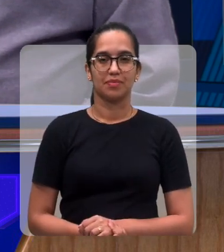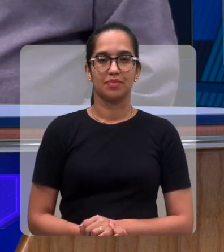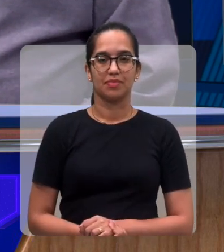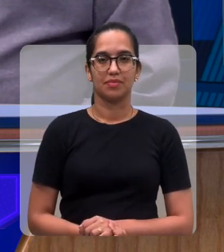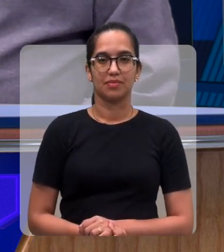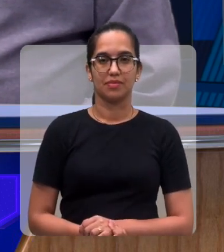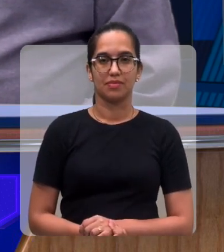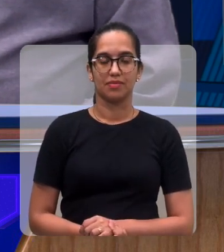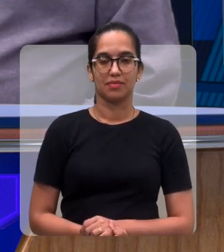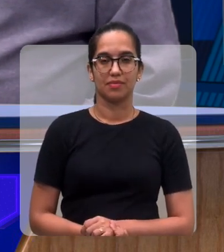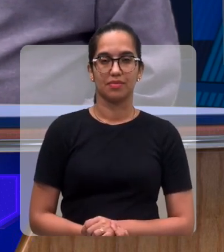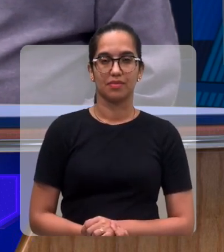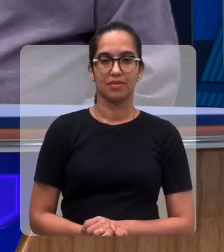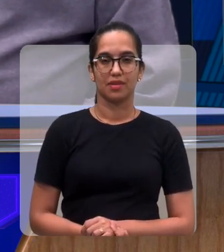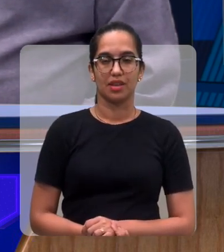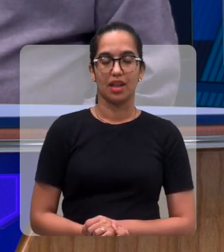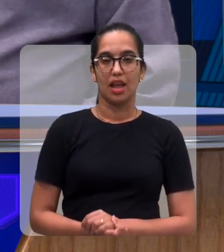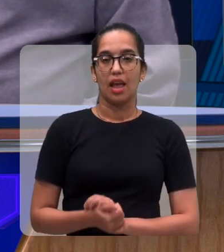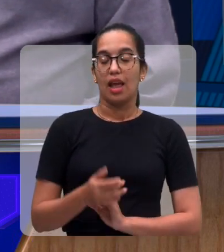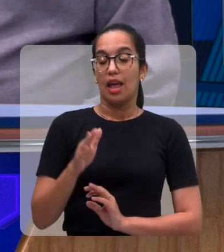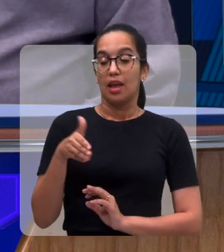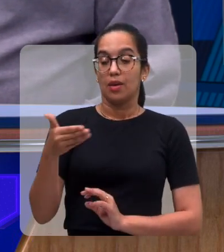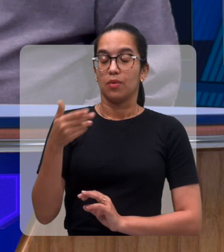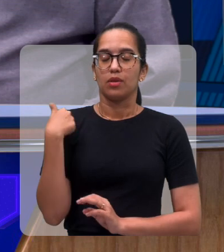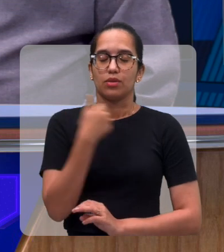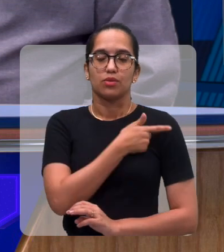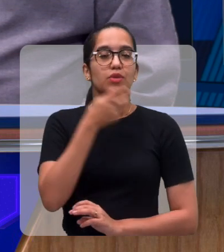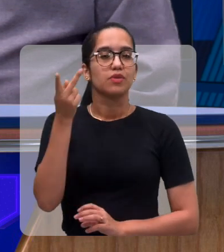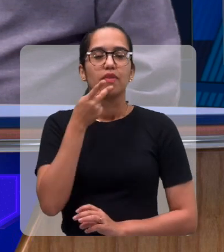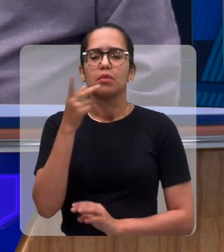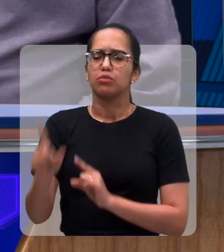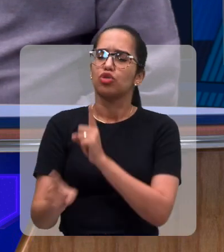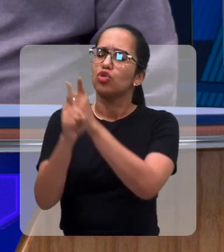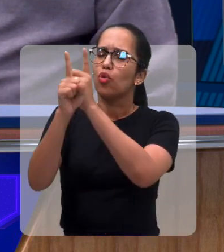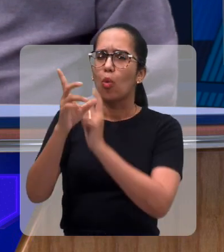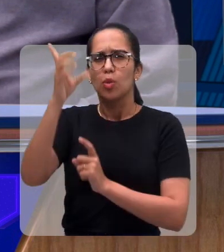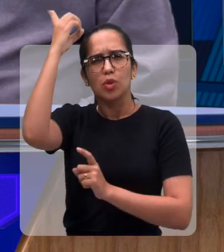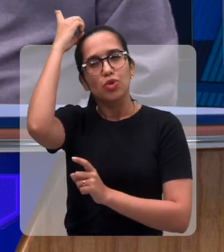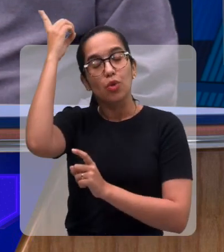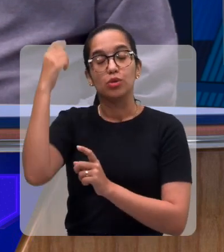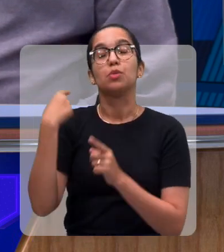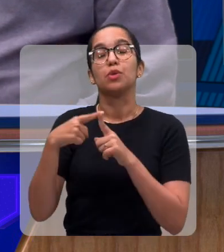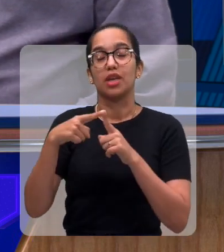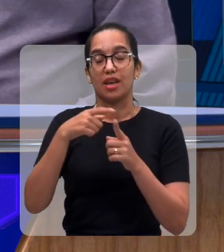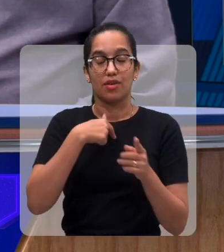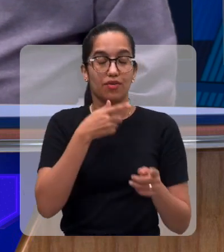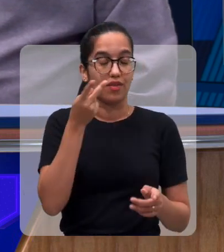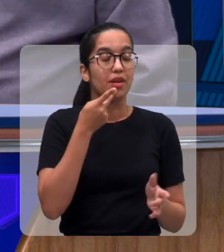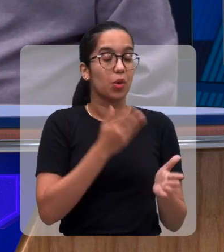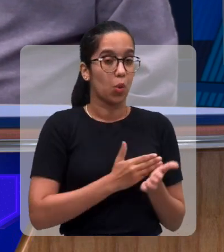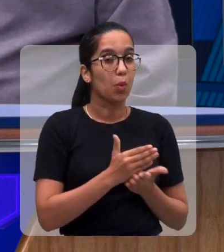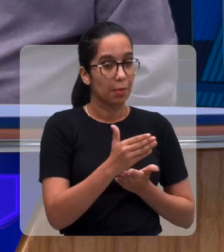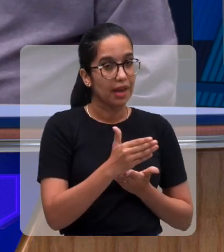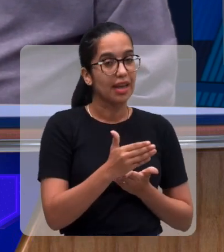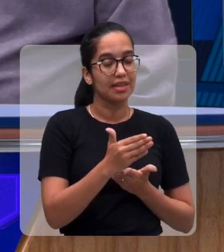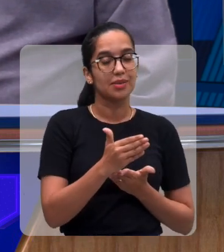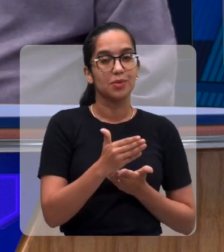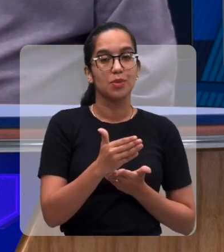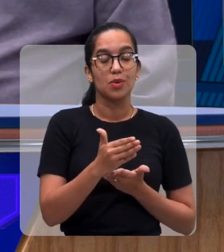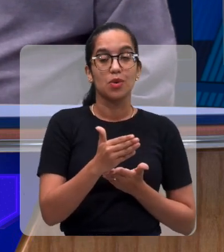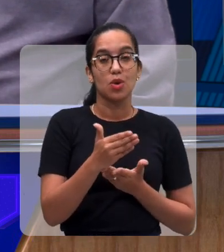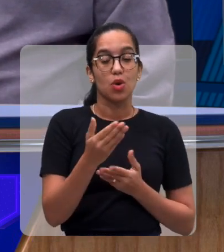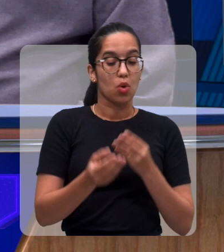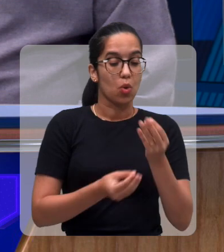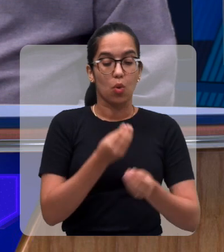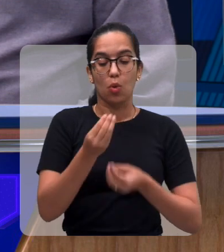descobrir talentos? Nós sabemos, por exemplo, eu falei aqui no início da história do cego